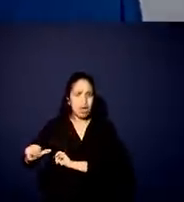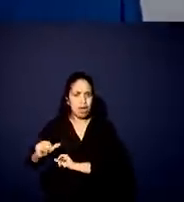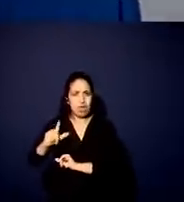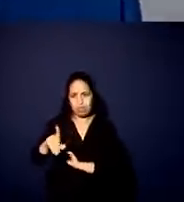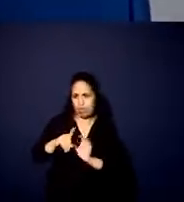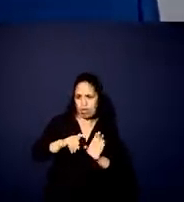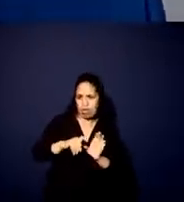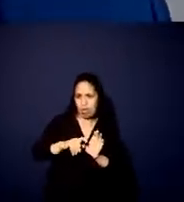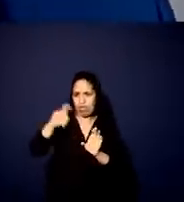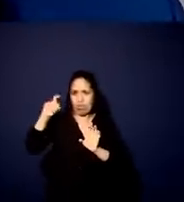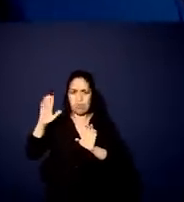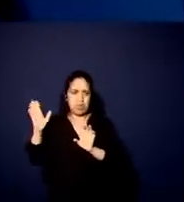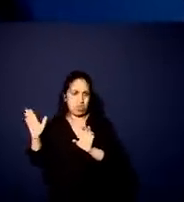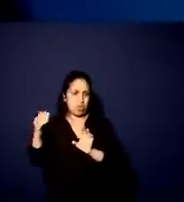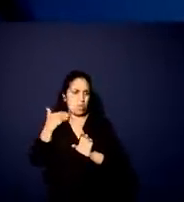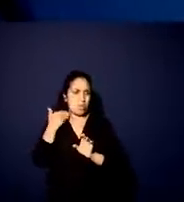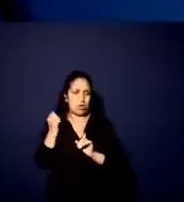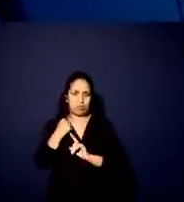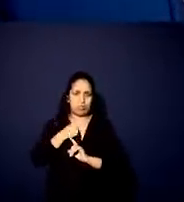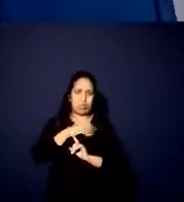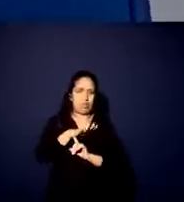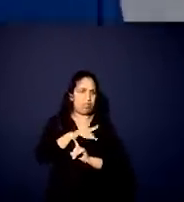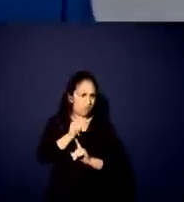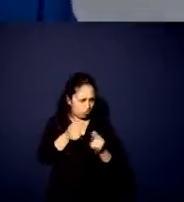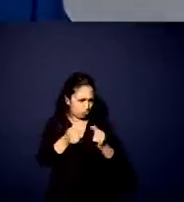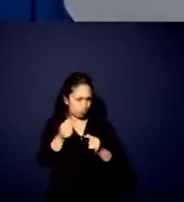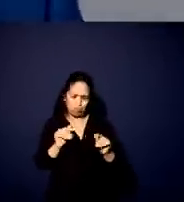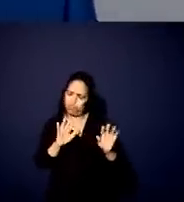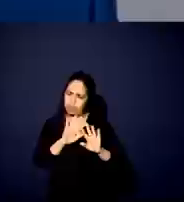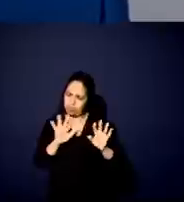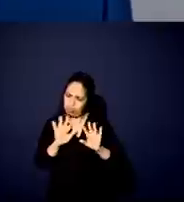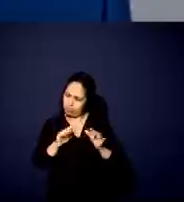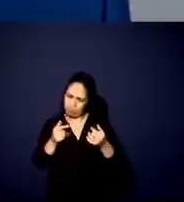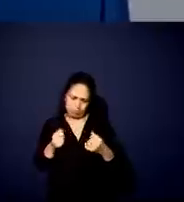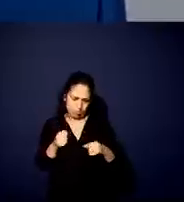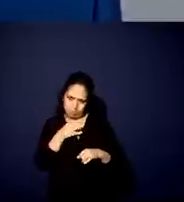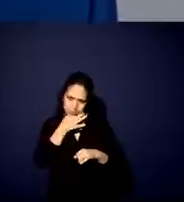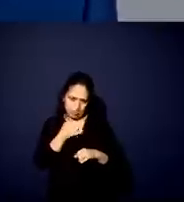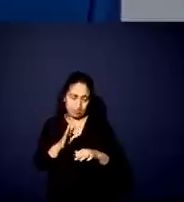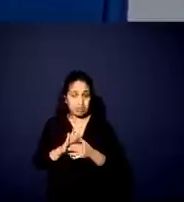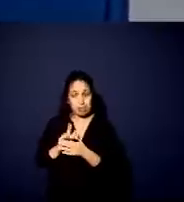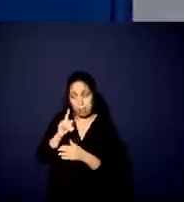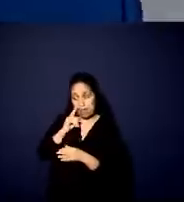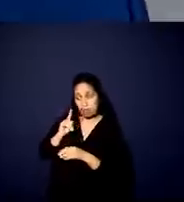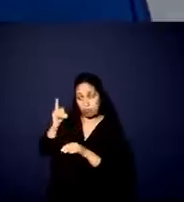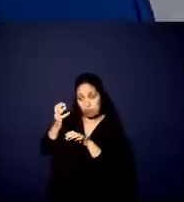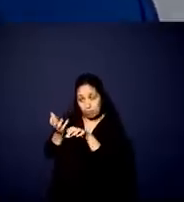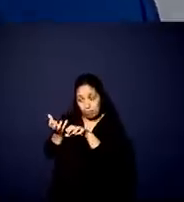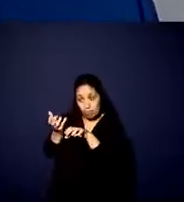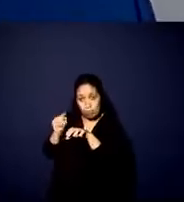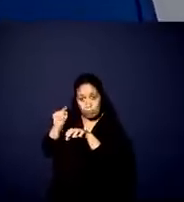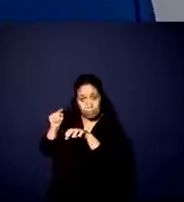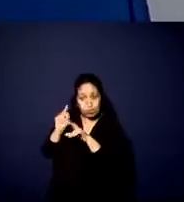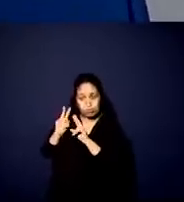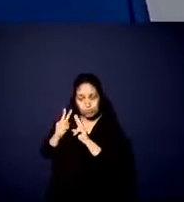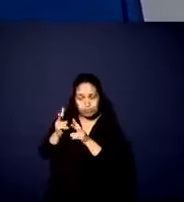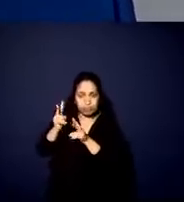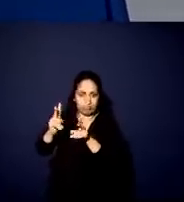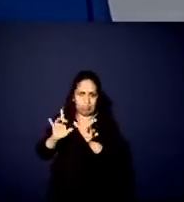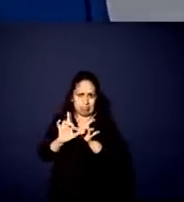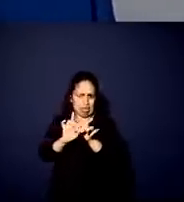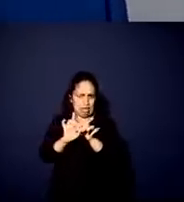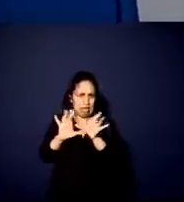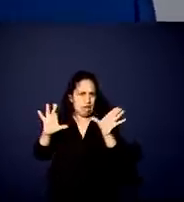autonomia do Banco Central, acho que a gente não deveria estar discutindo isso. Por outro lado, eu vejo um Congresso que, de certa forma, mantém o perfil liberal